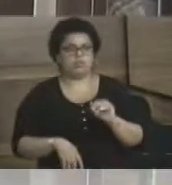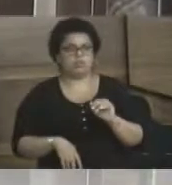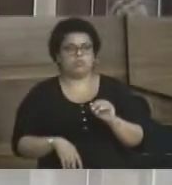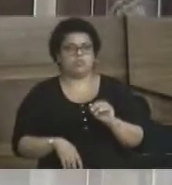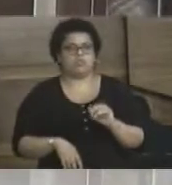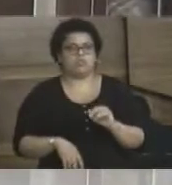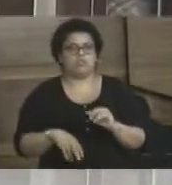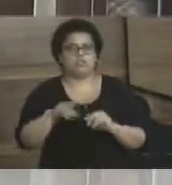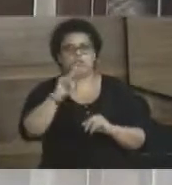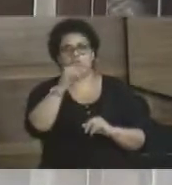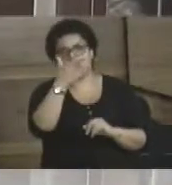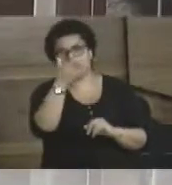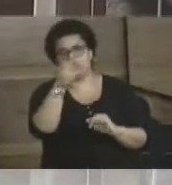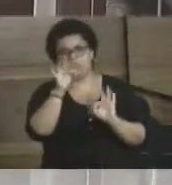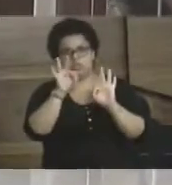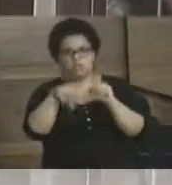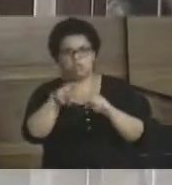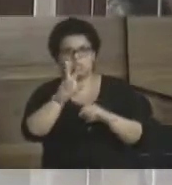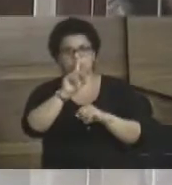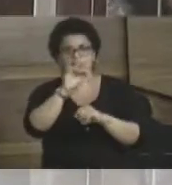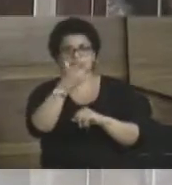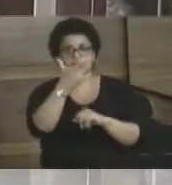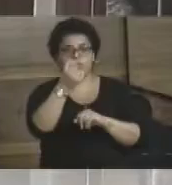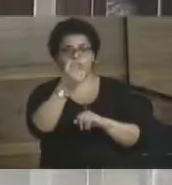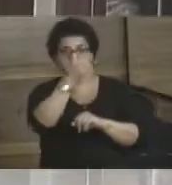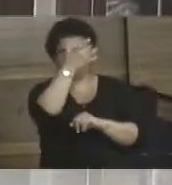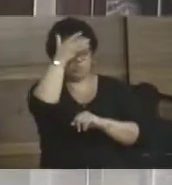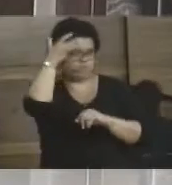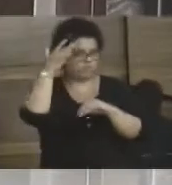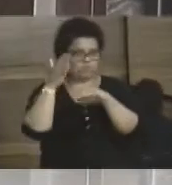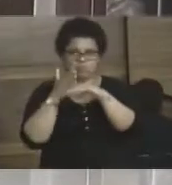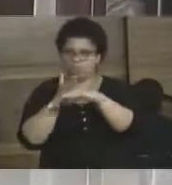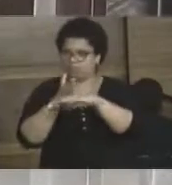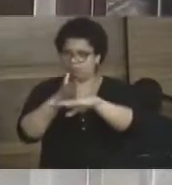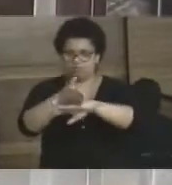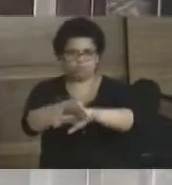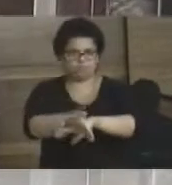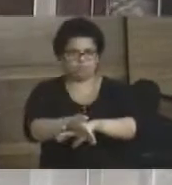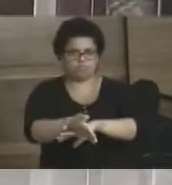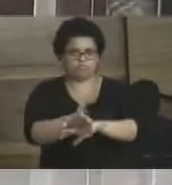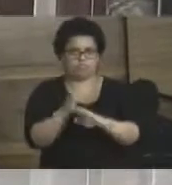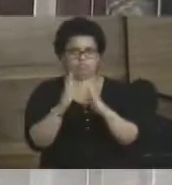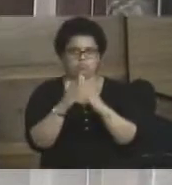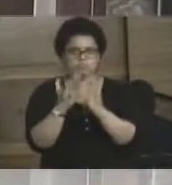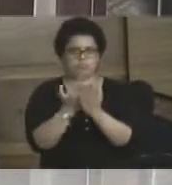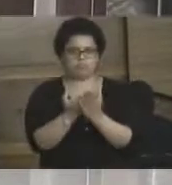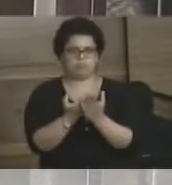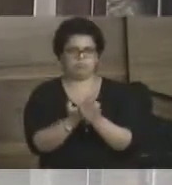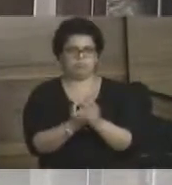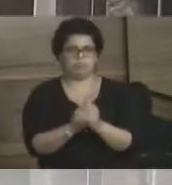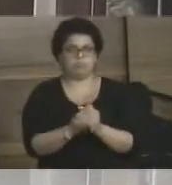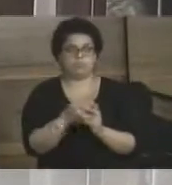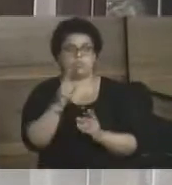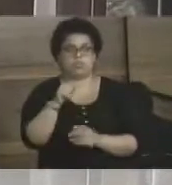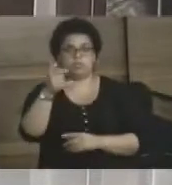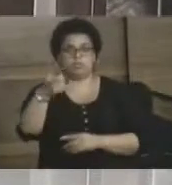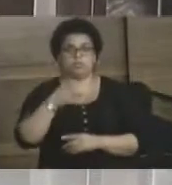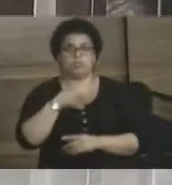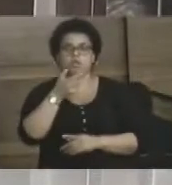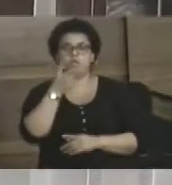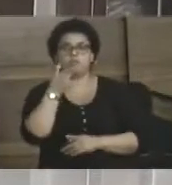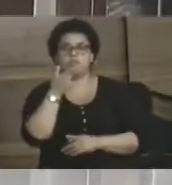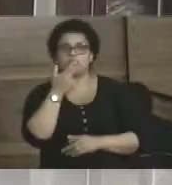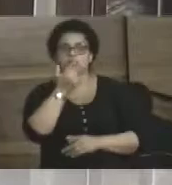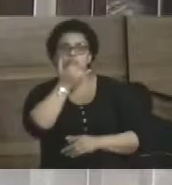findar no dia 20, e, a partir do dia 20, ninguém mais entra na escola. Foi essa a informação. Ele pediu